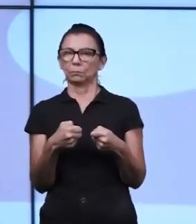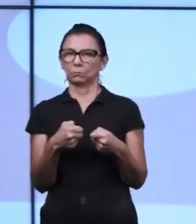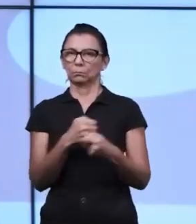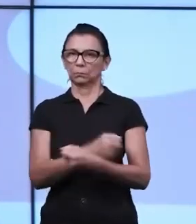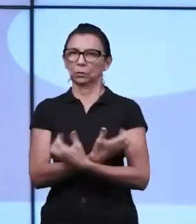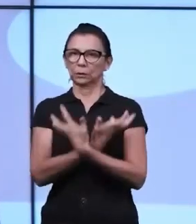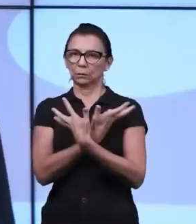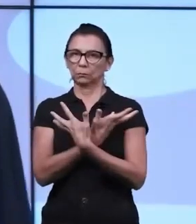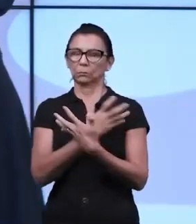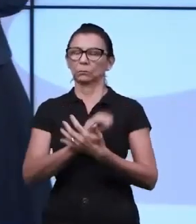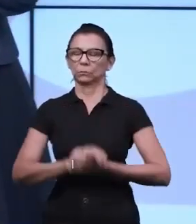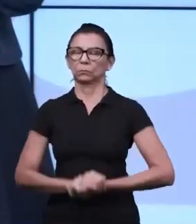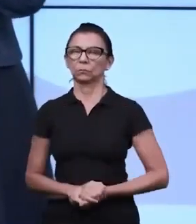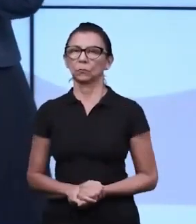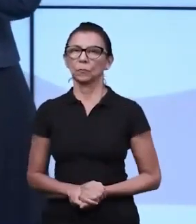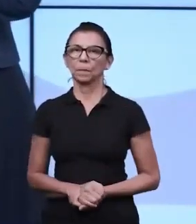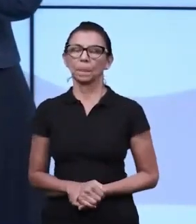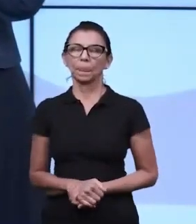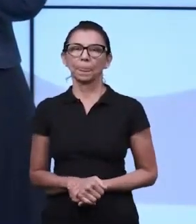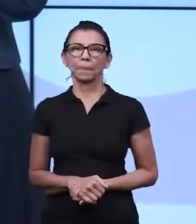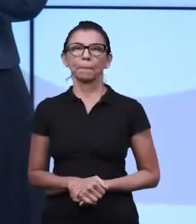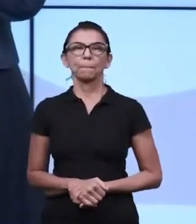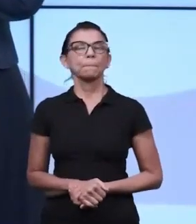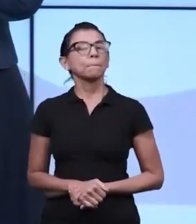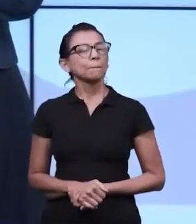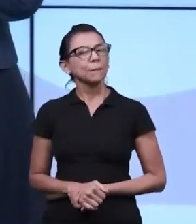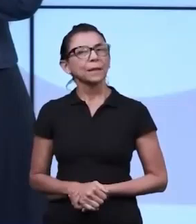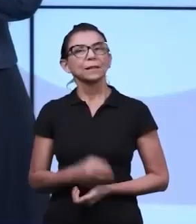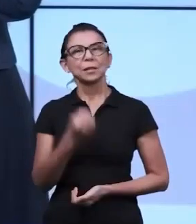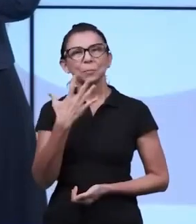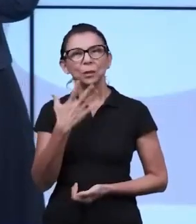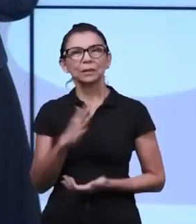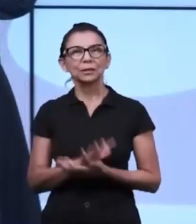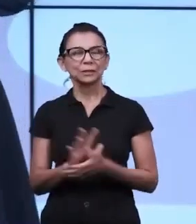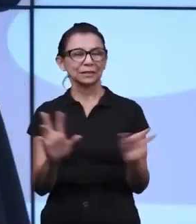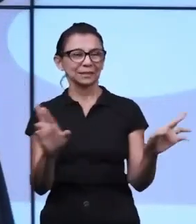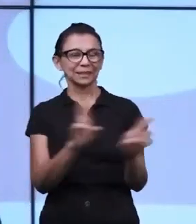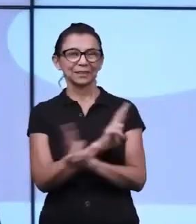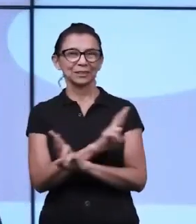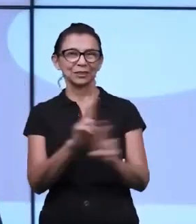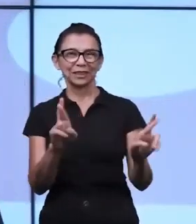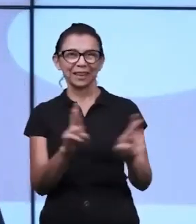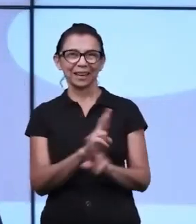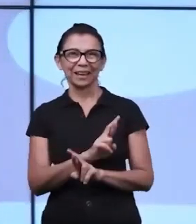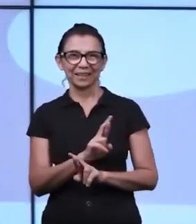emocionalmente. Tenha um tempo disponível para interagir com a criança.